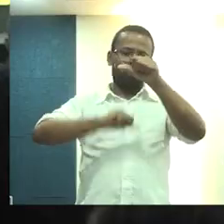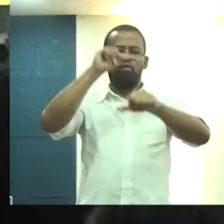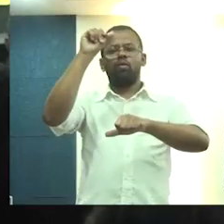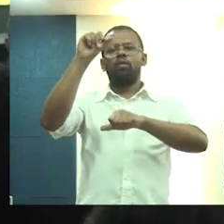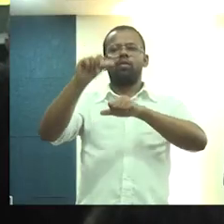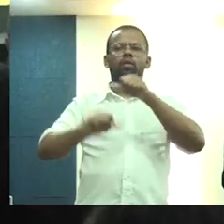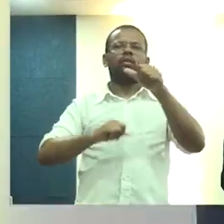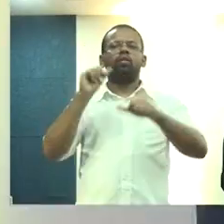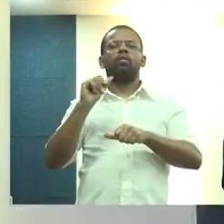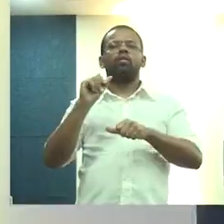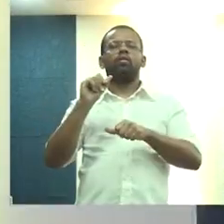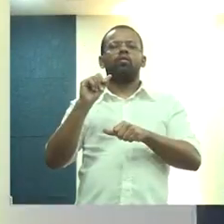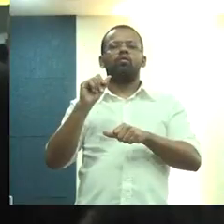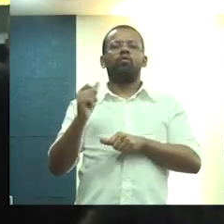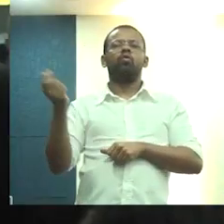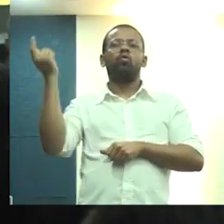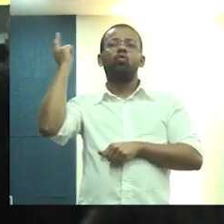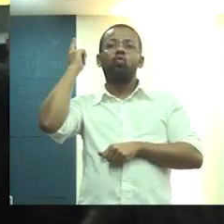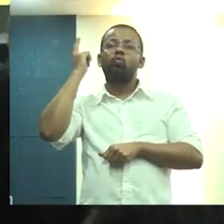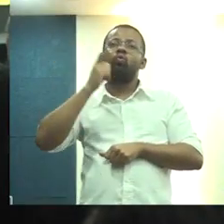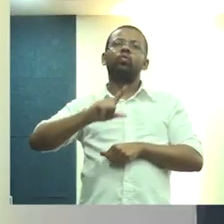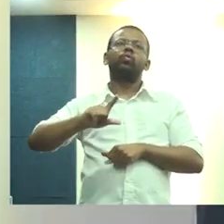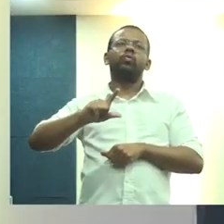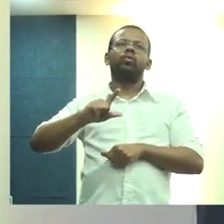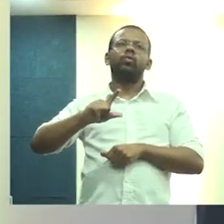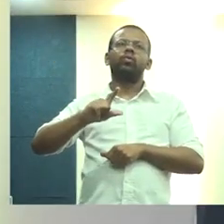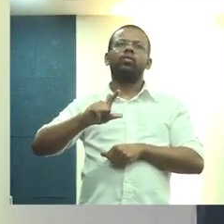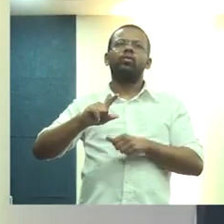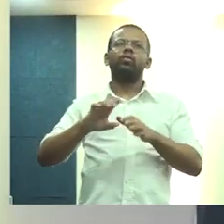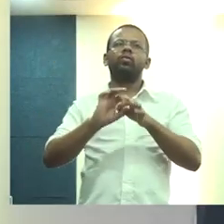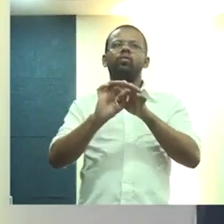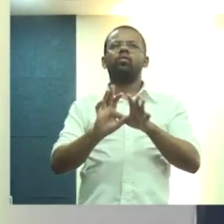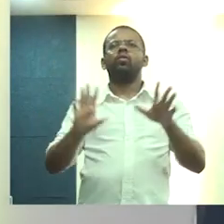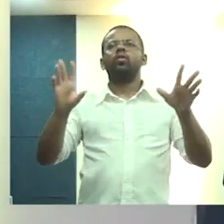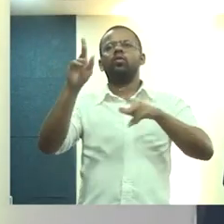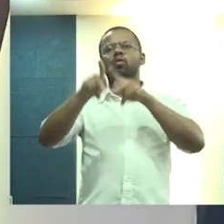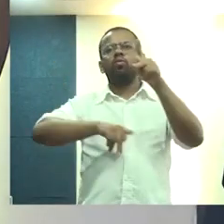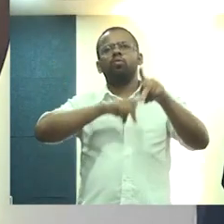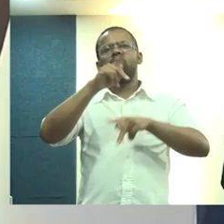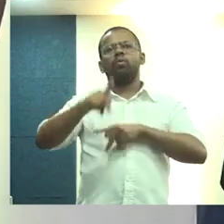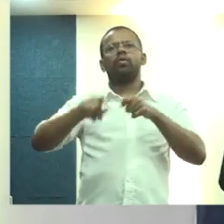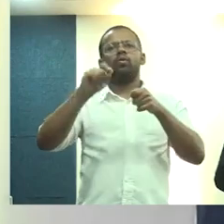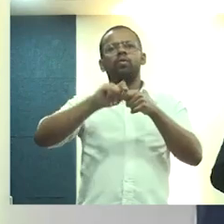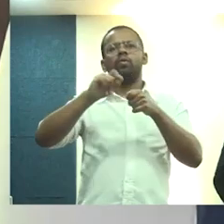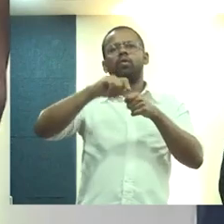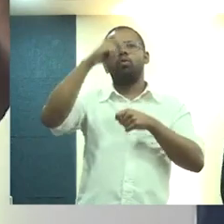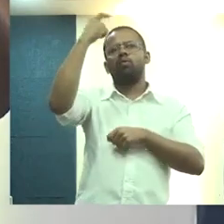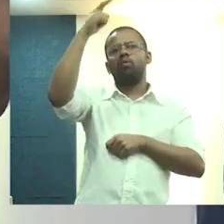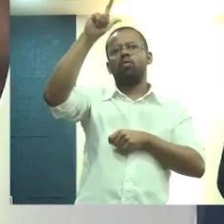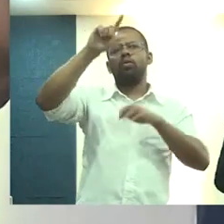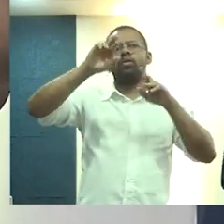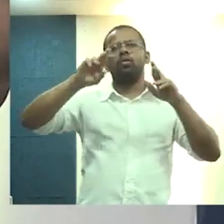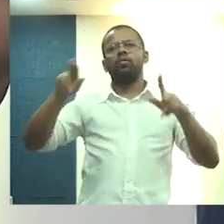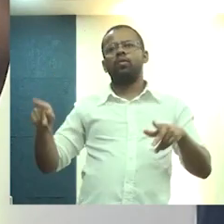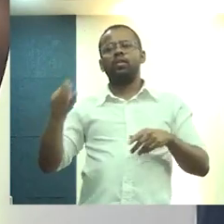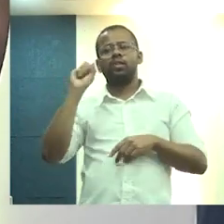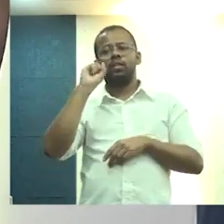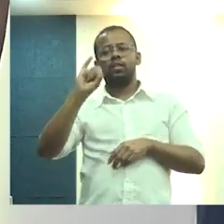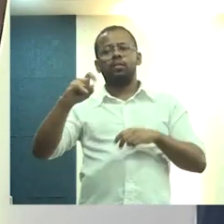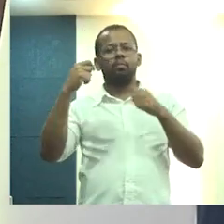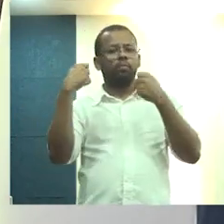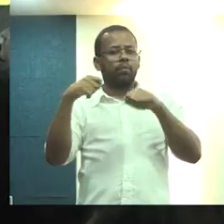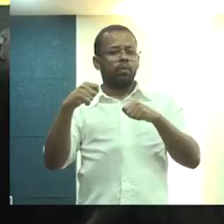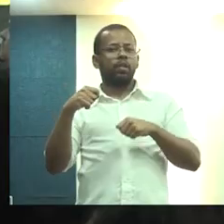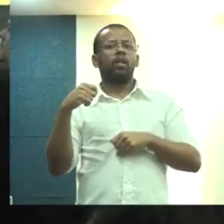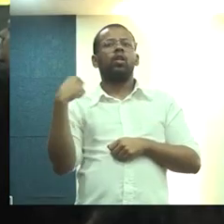fazer mudar de forma que só a vontade popular possa fazer de outra forma, se assim for necessário.